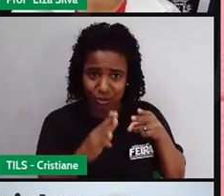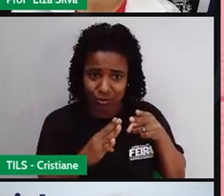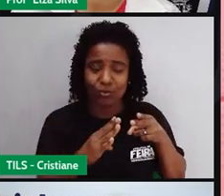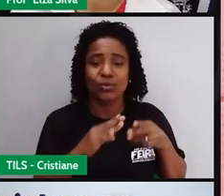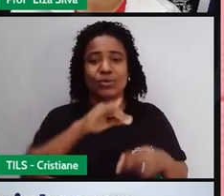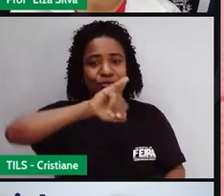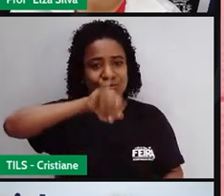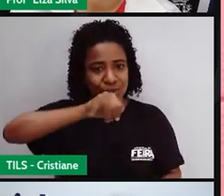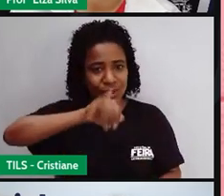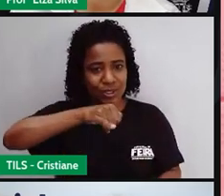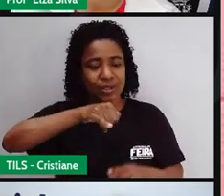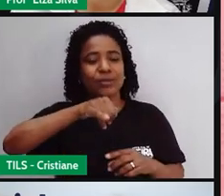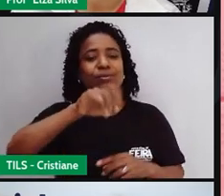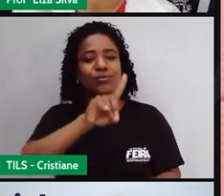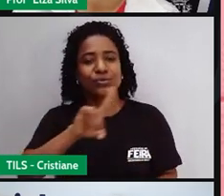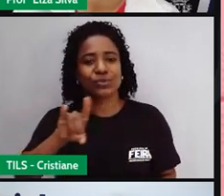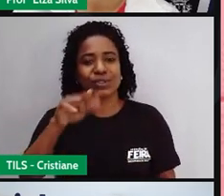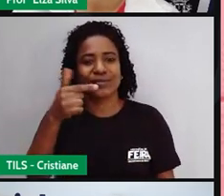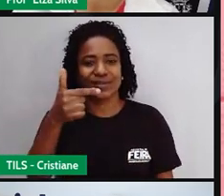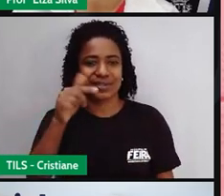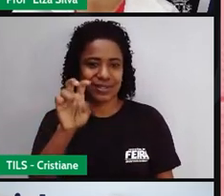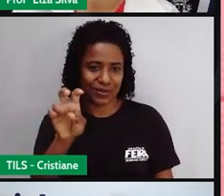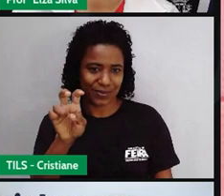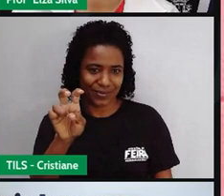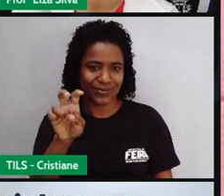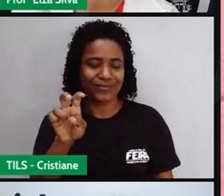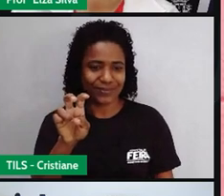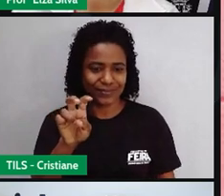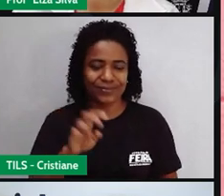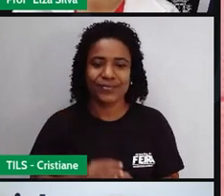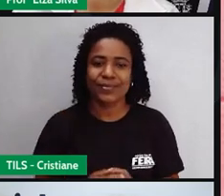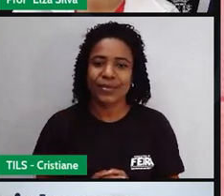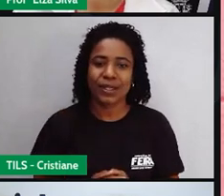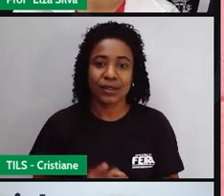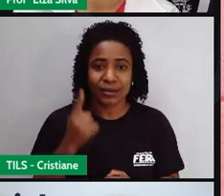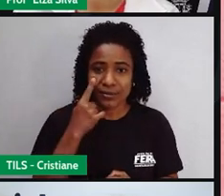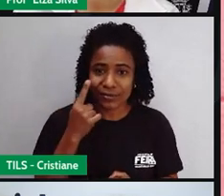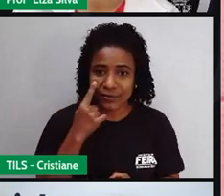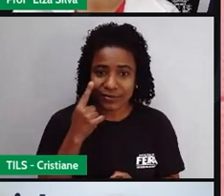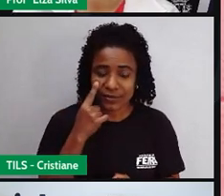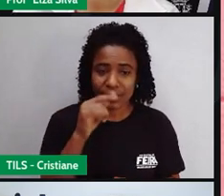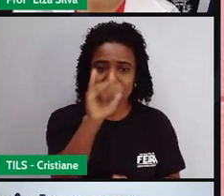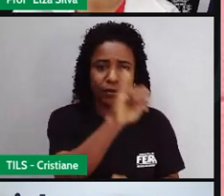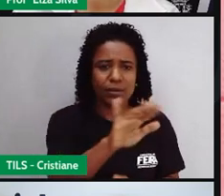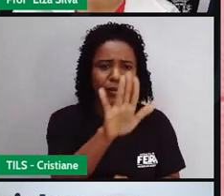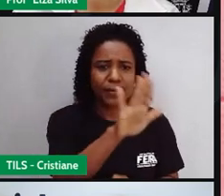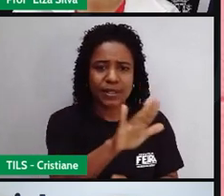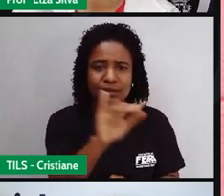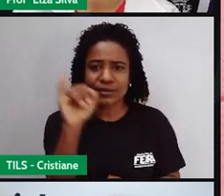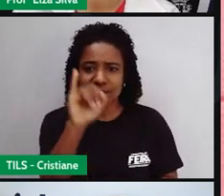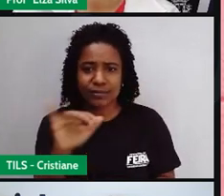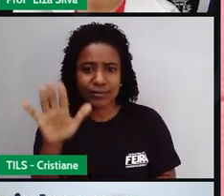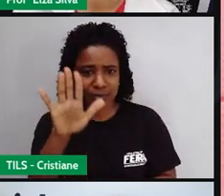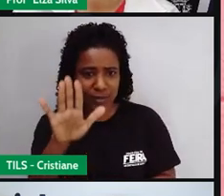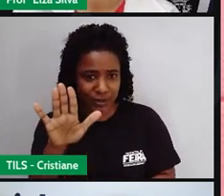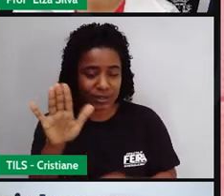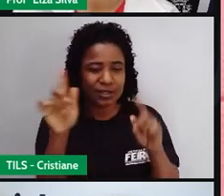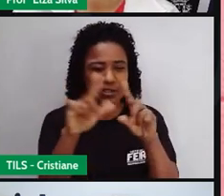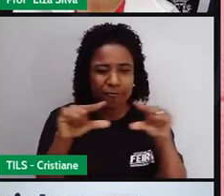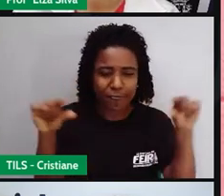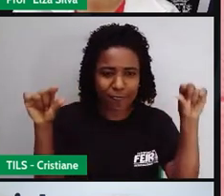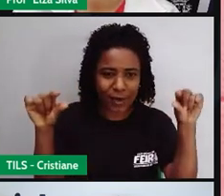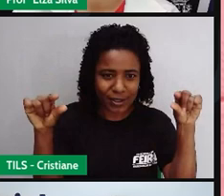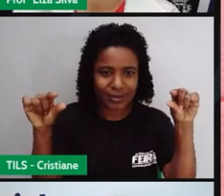E aí, a gente pode ver duas imagens relacionadas. E eu vou estar lendo essa frasezinha para depois a gente compreender